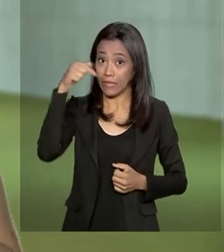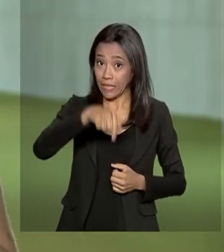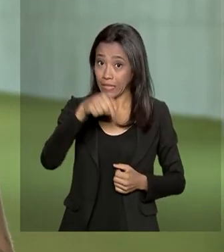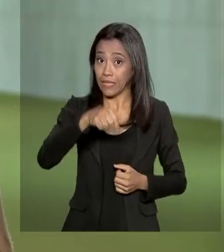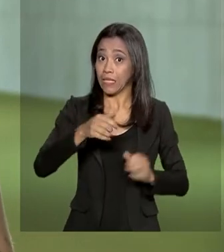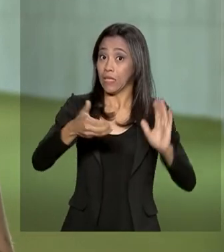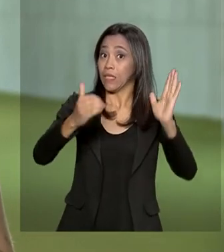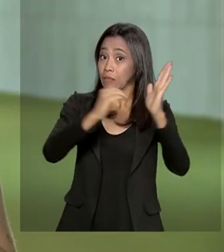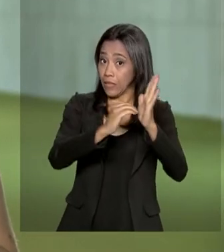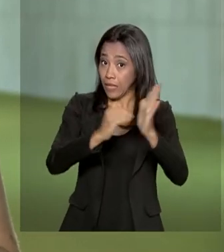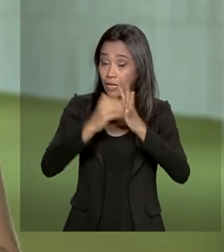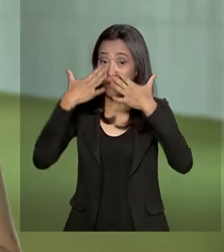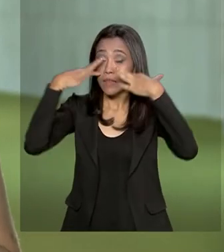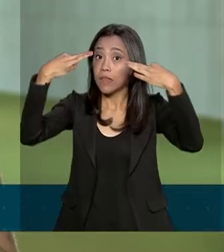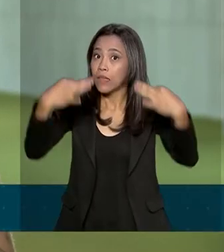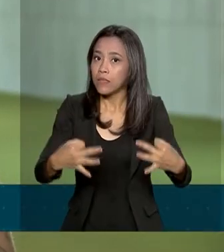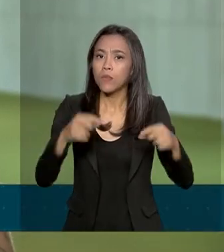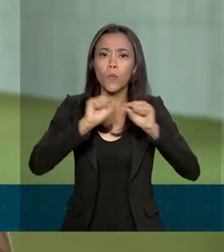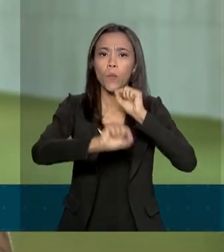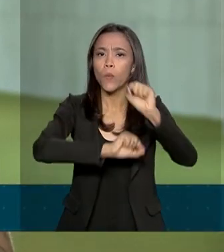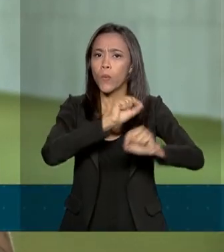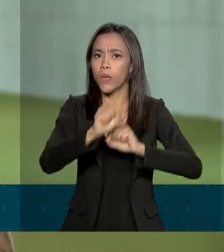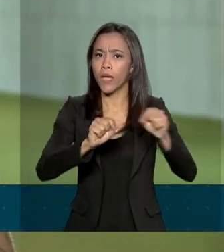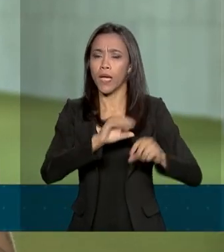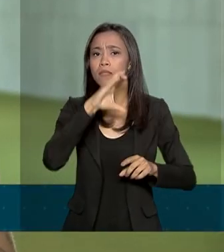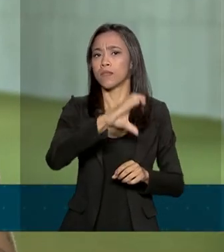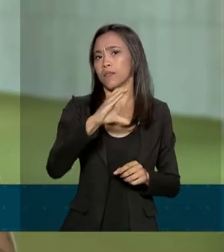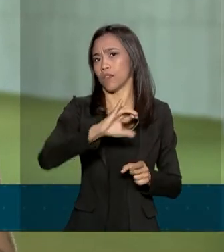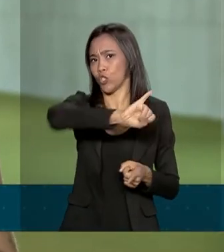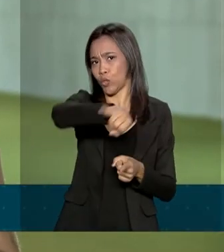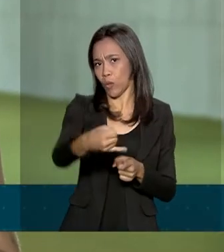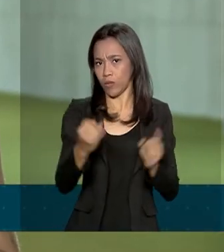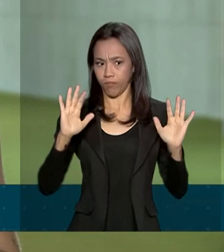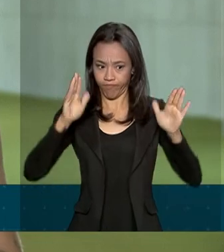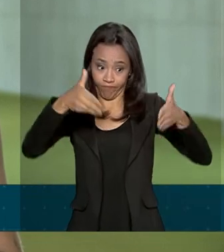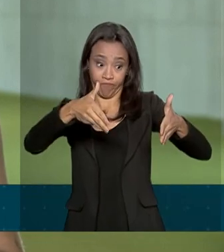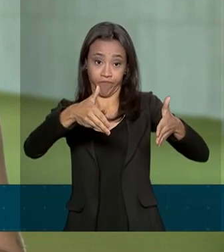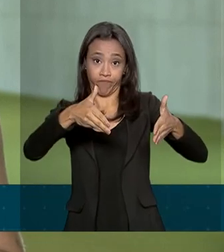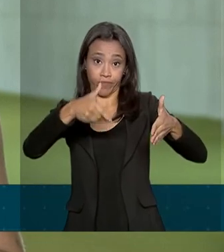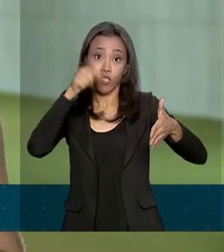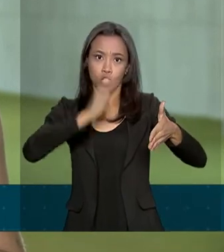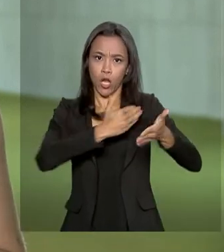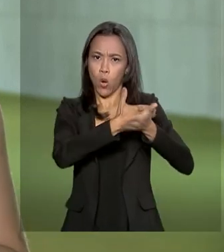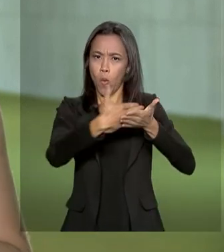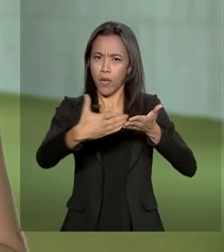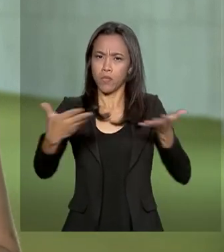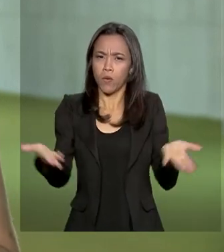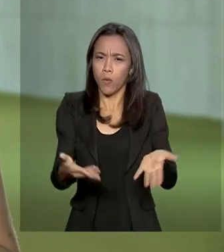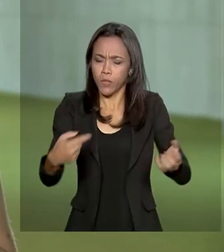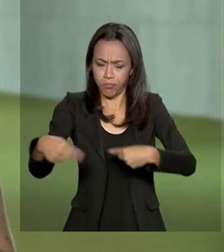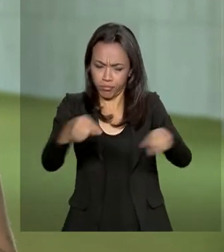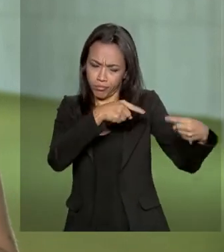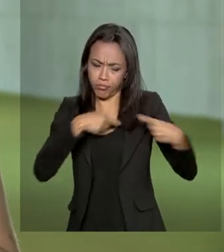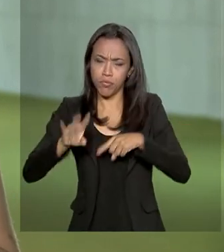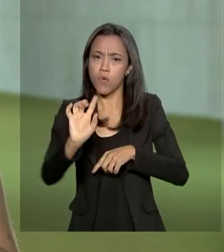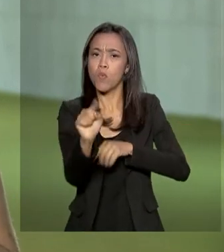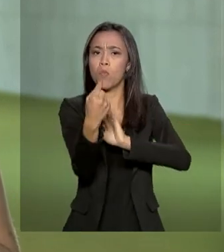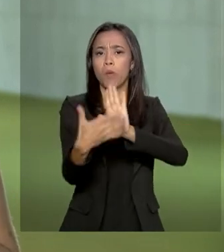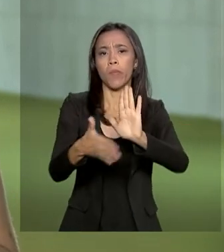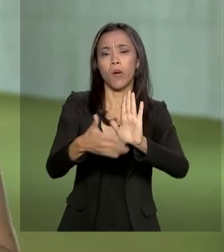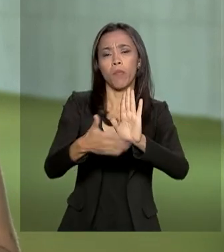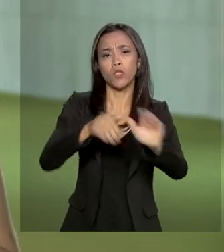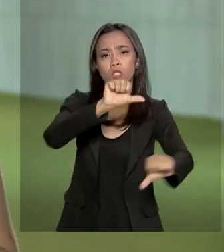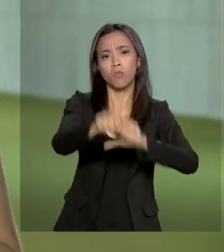atenções nesta semana estão voltadas para a Comissão de Constituição e Justiça. O colegiado começa a discutir hoje uma das propostas de